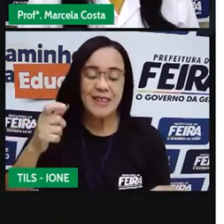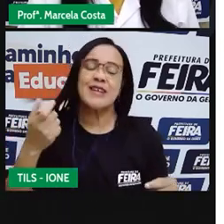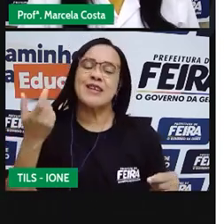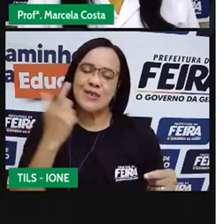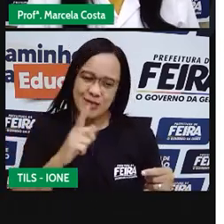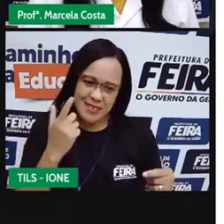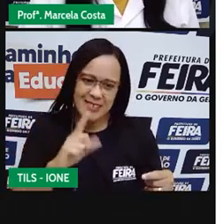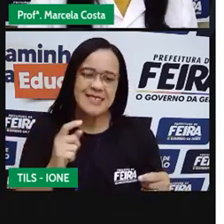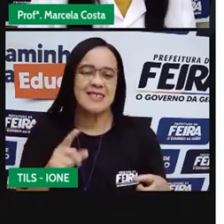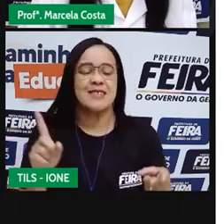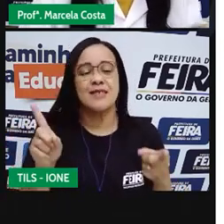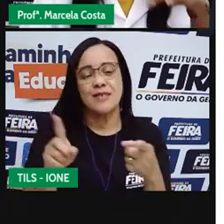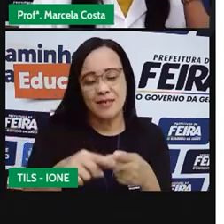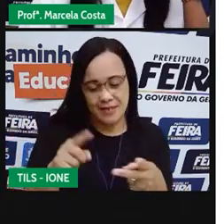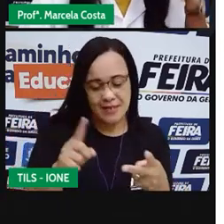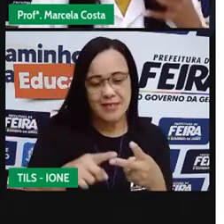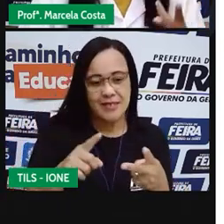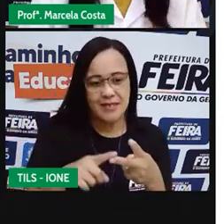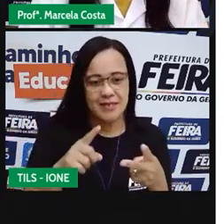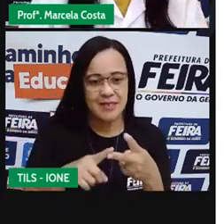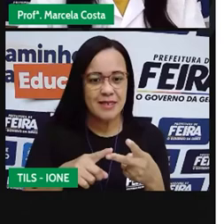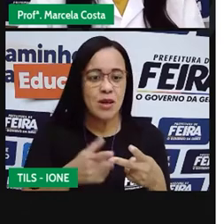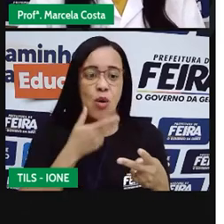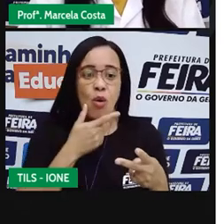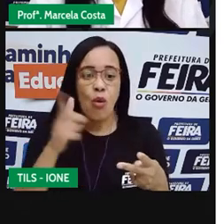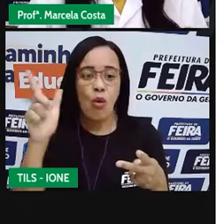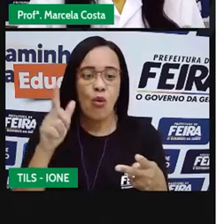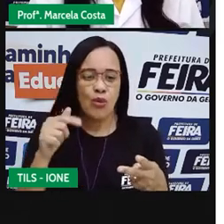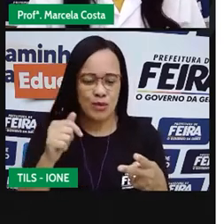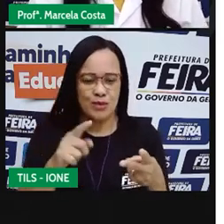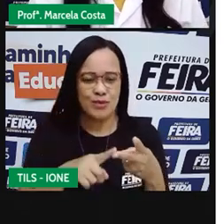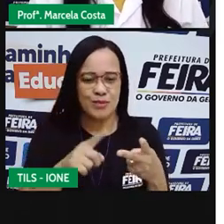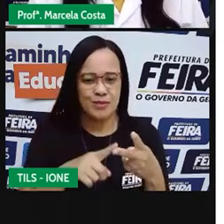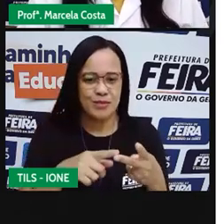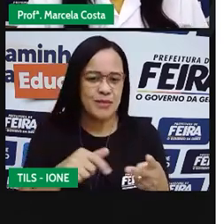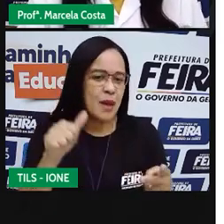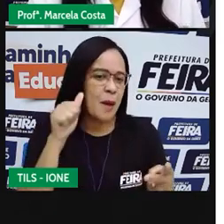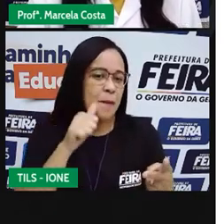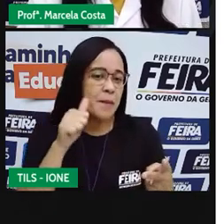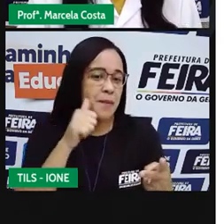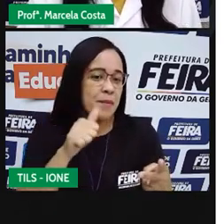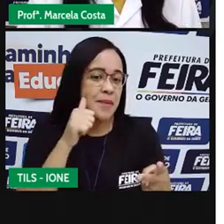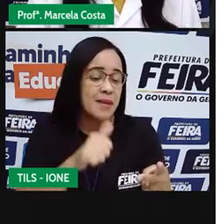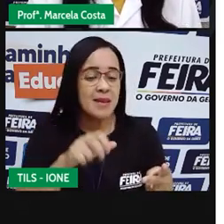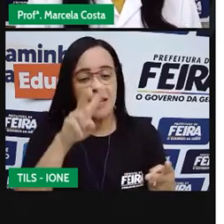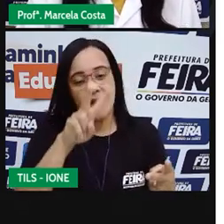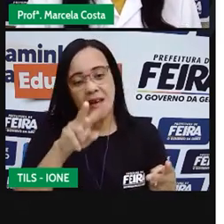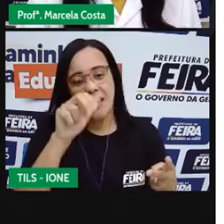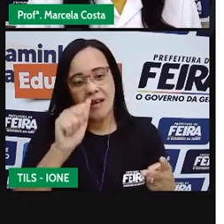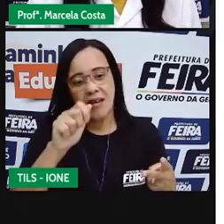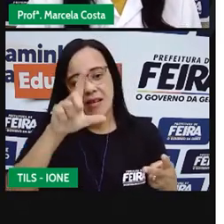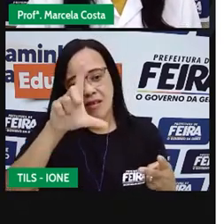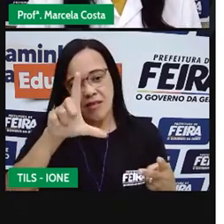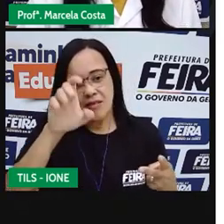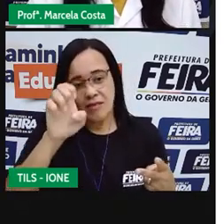participantes para te mostrar o exemplo valentina valentina